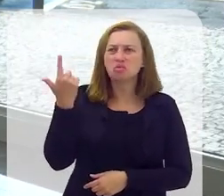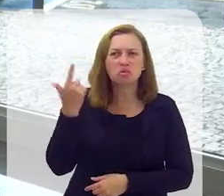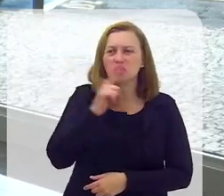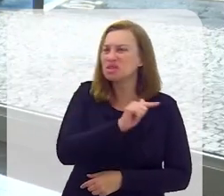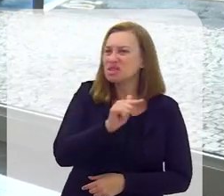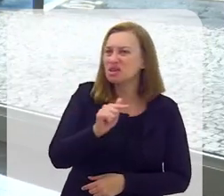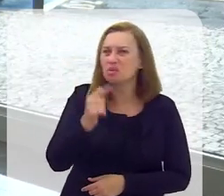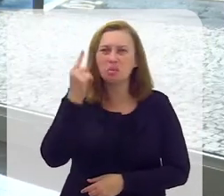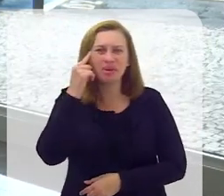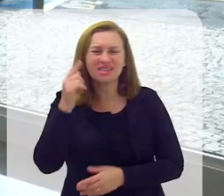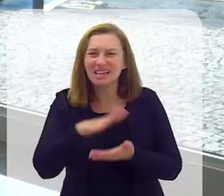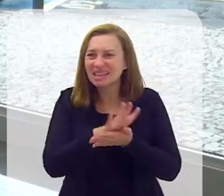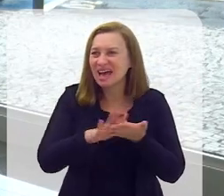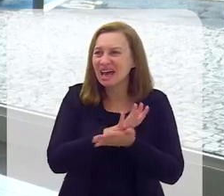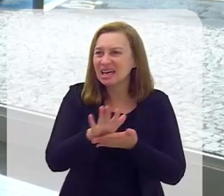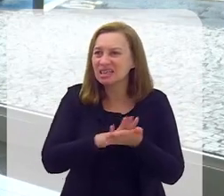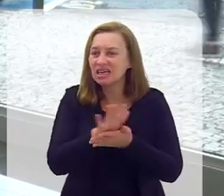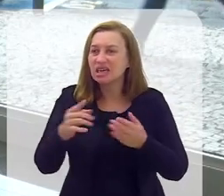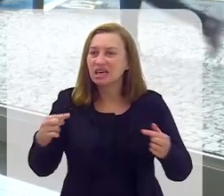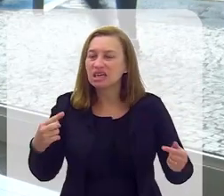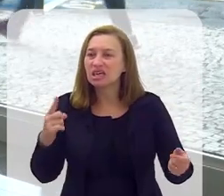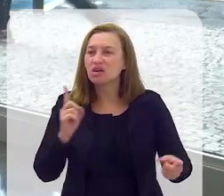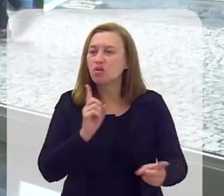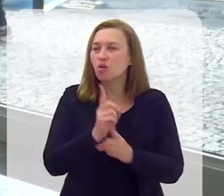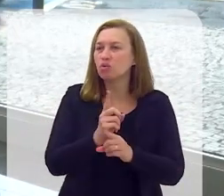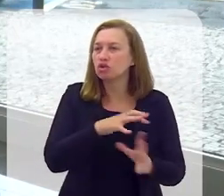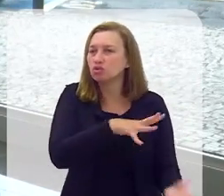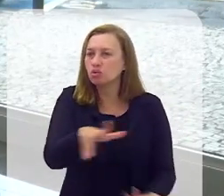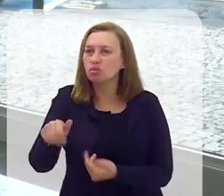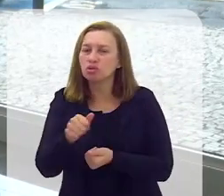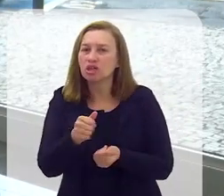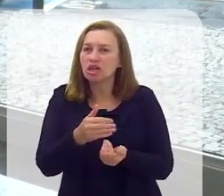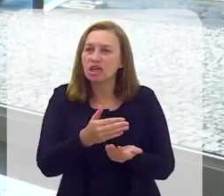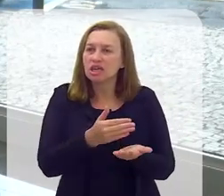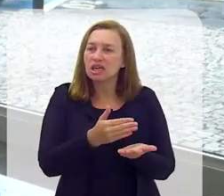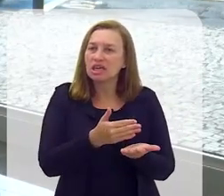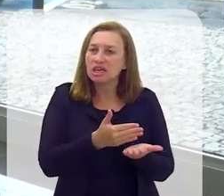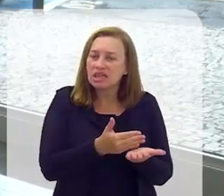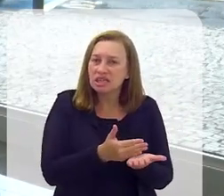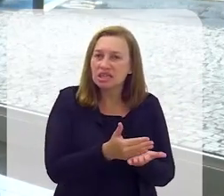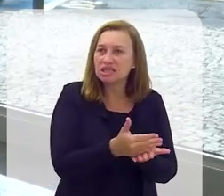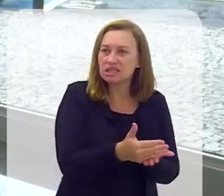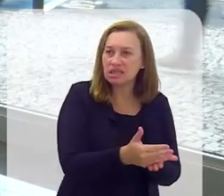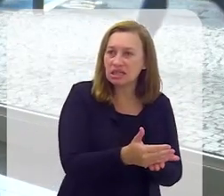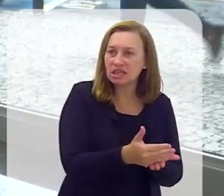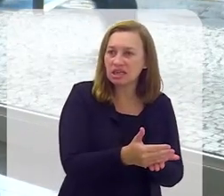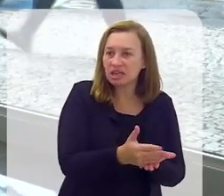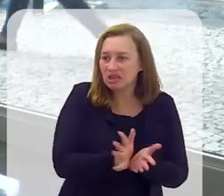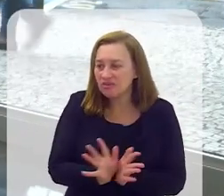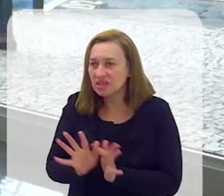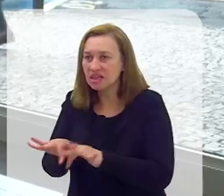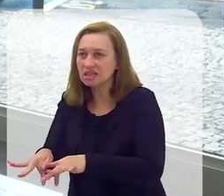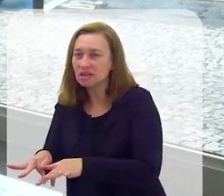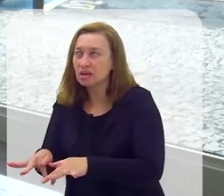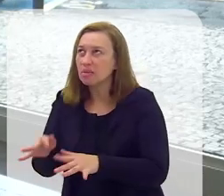identificar nada que, de fato, você encontre no mundo que comece num cabo e termine num rabo. Por mais que você expresse